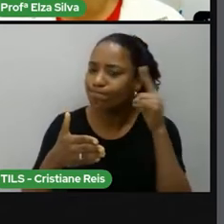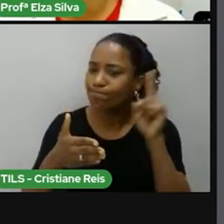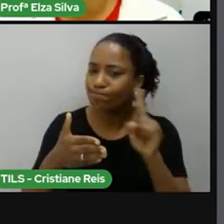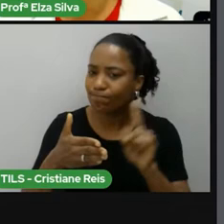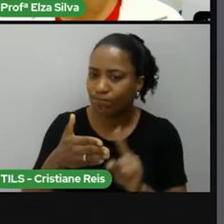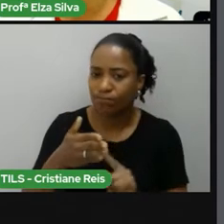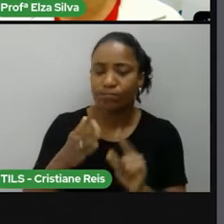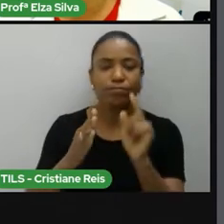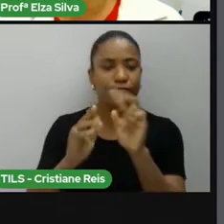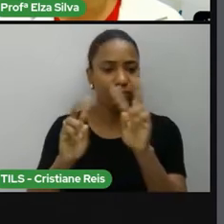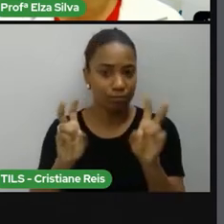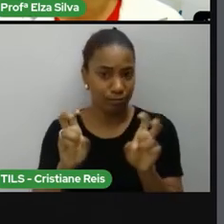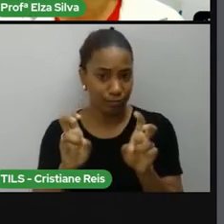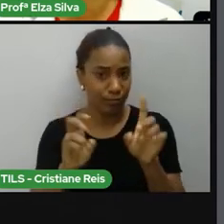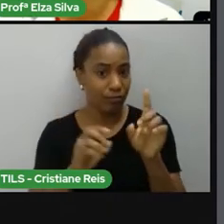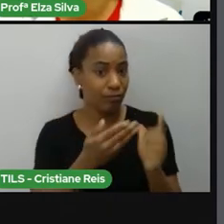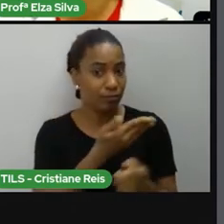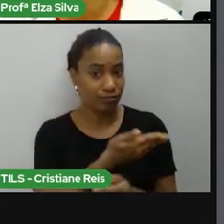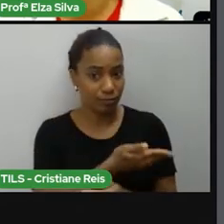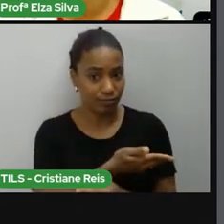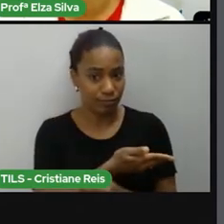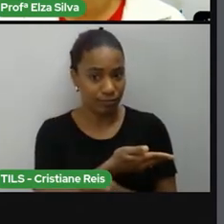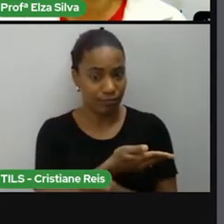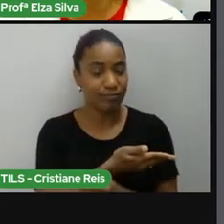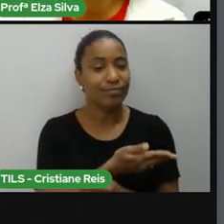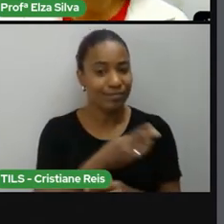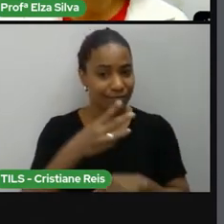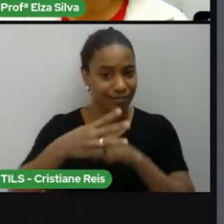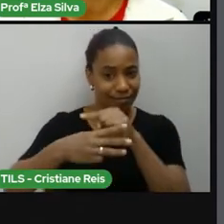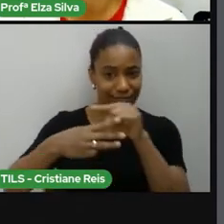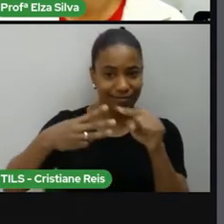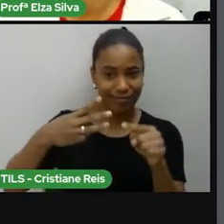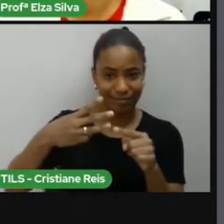coloque o título Docs. Ok?